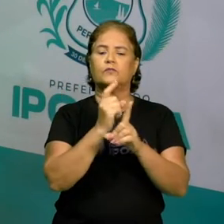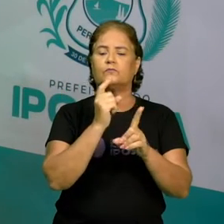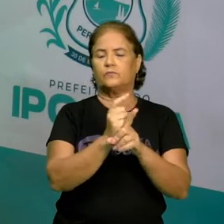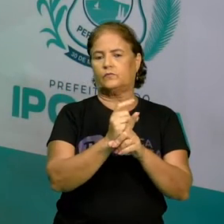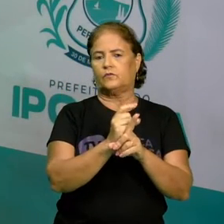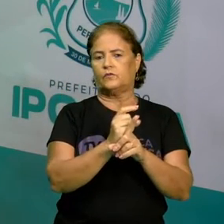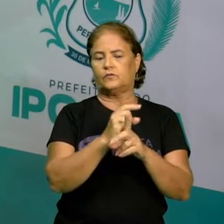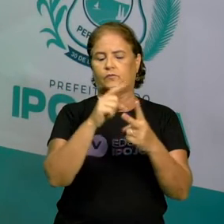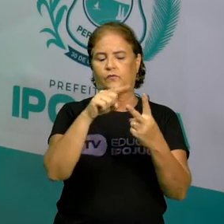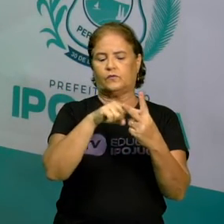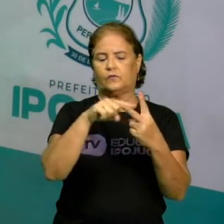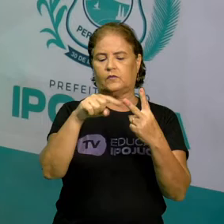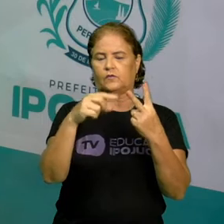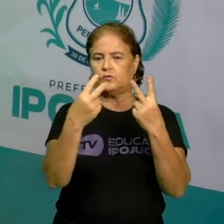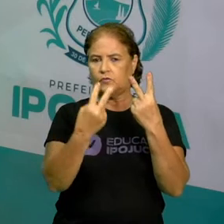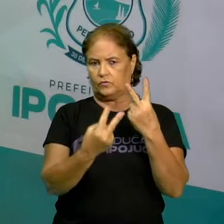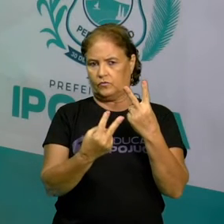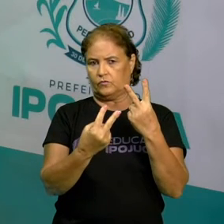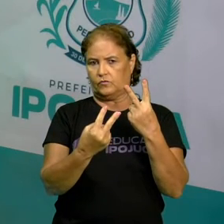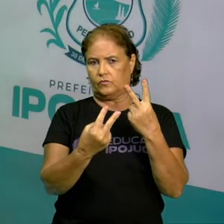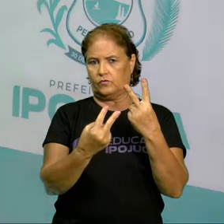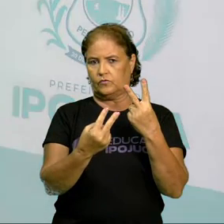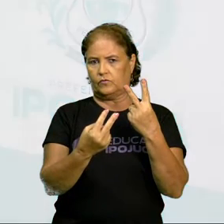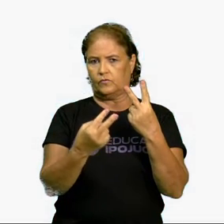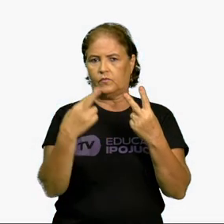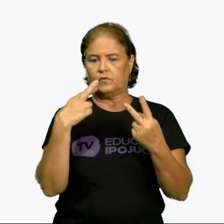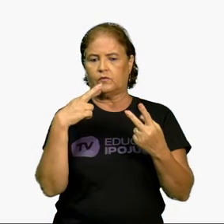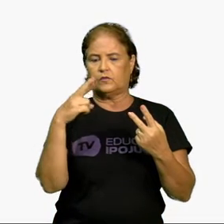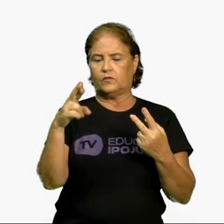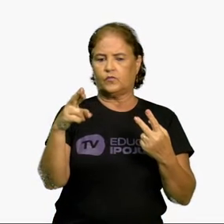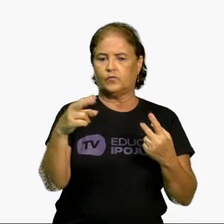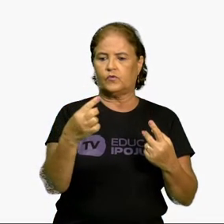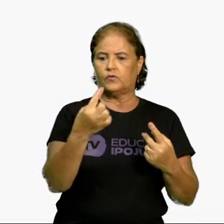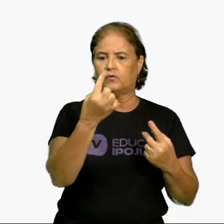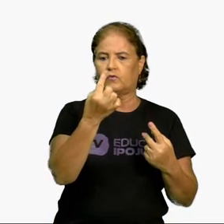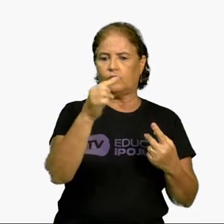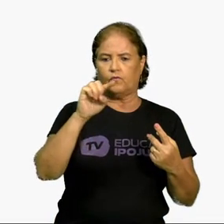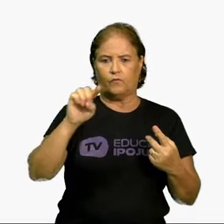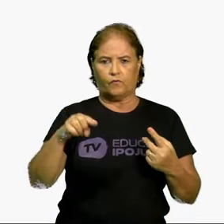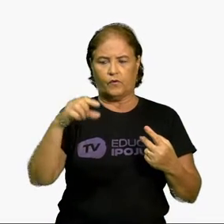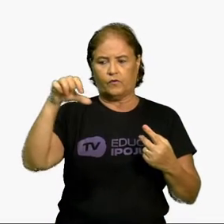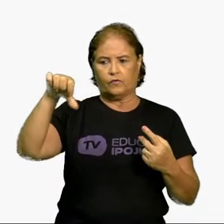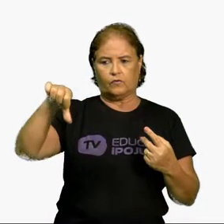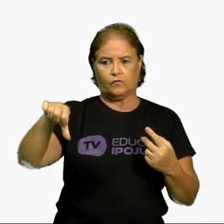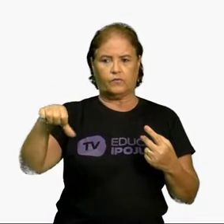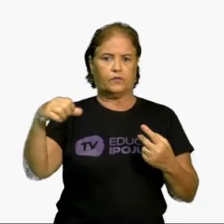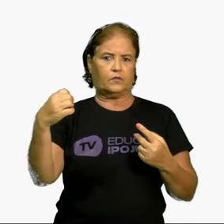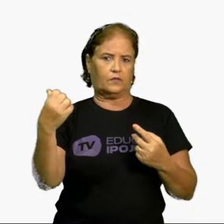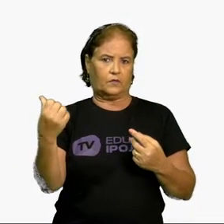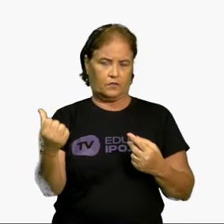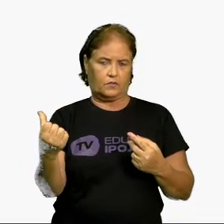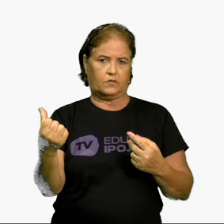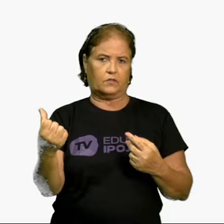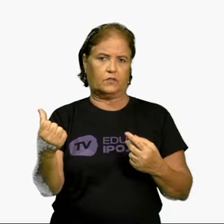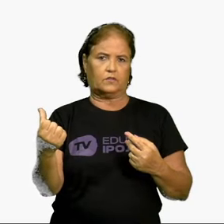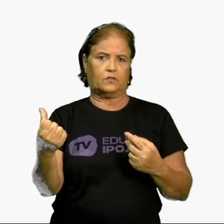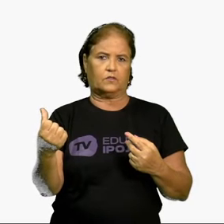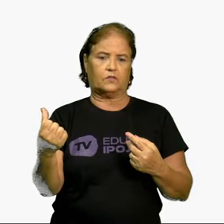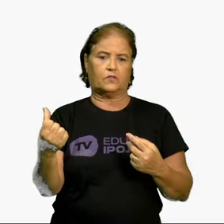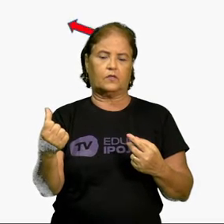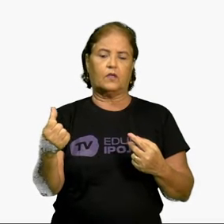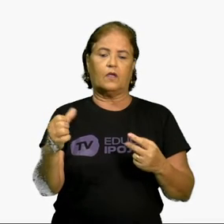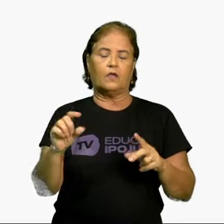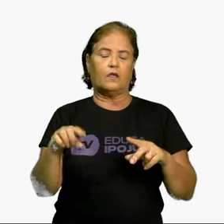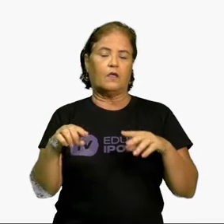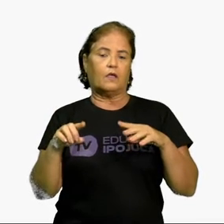raiz quadrada de 2? Pela resposta ali, 1,96. Então, a raiz quadrada de